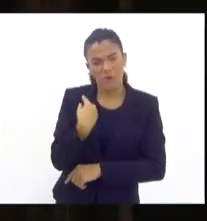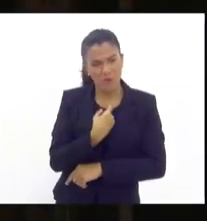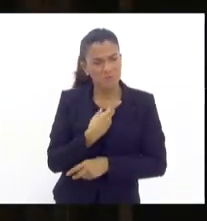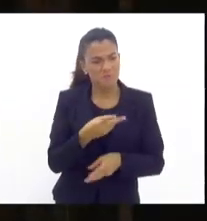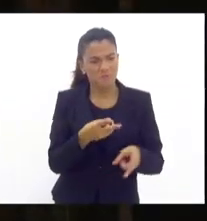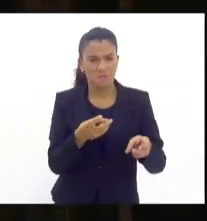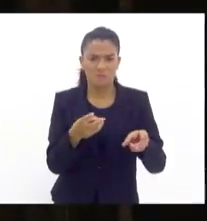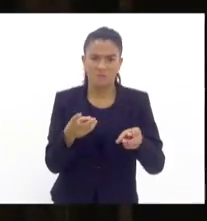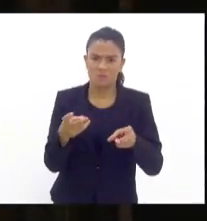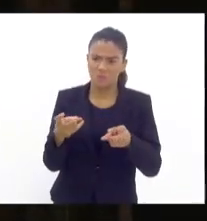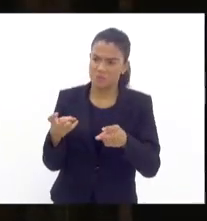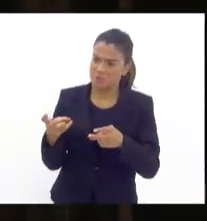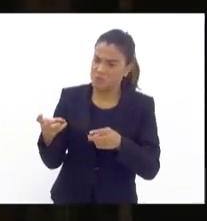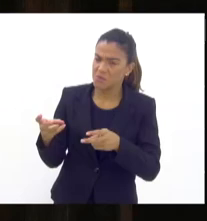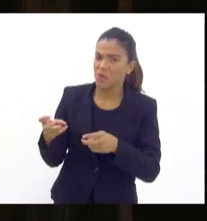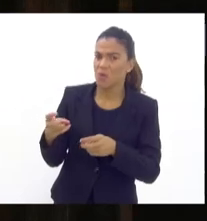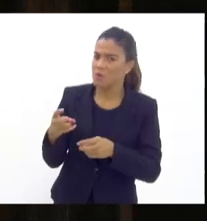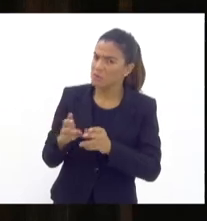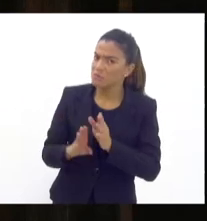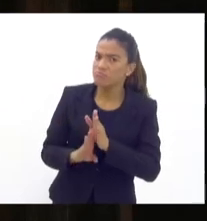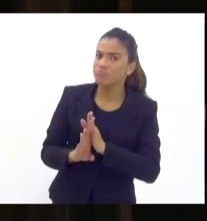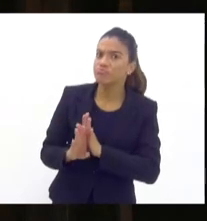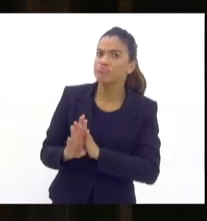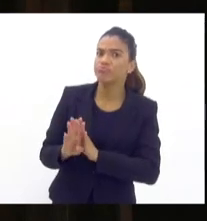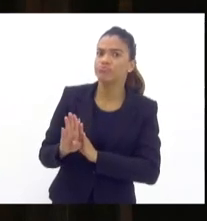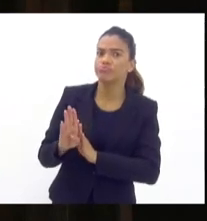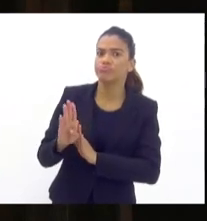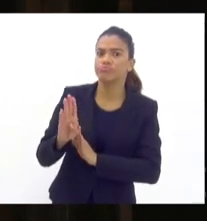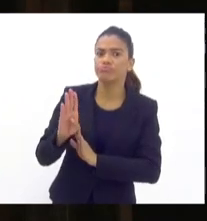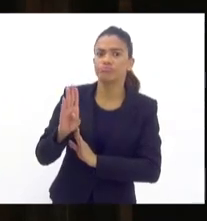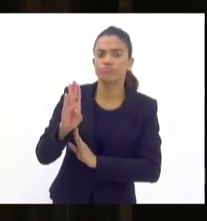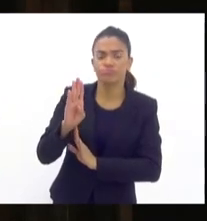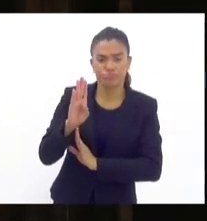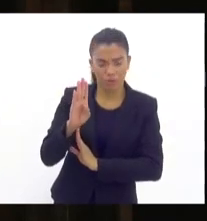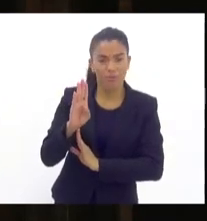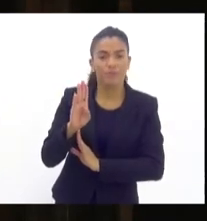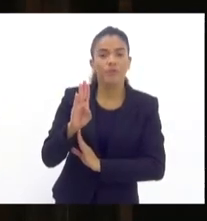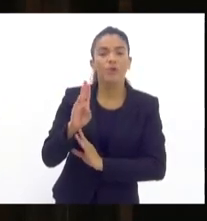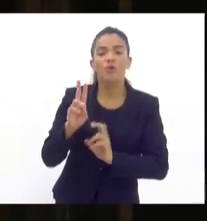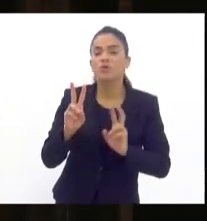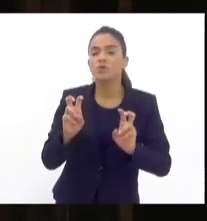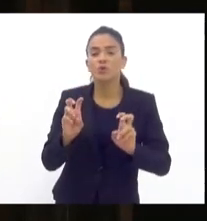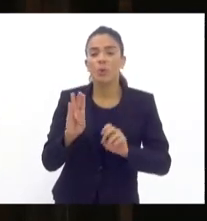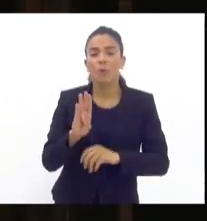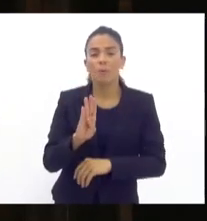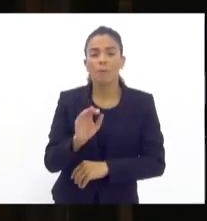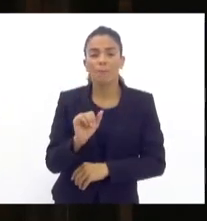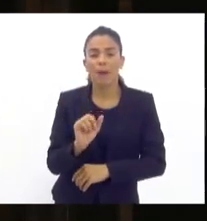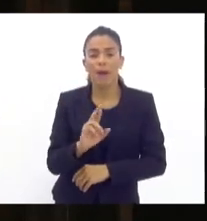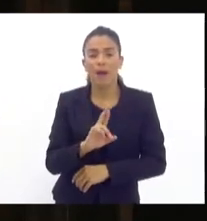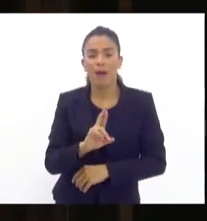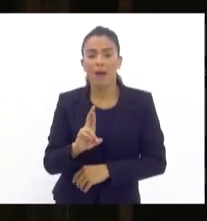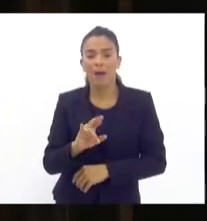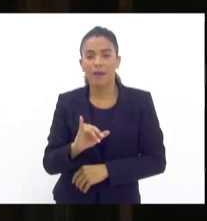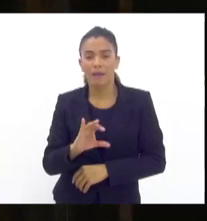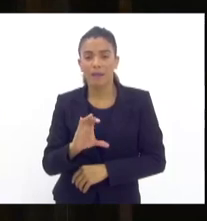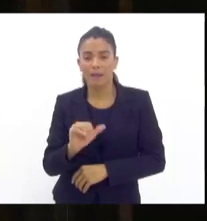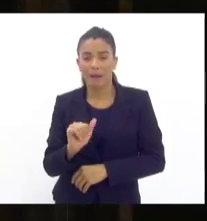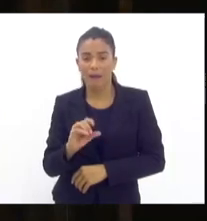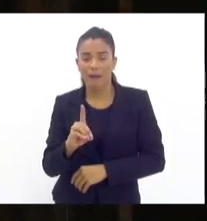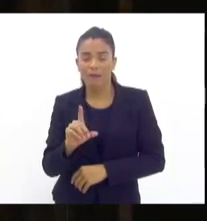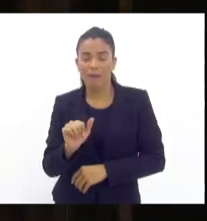realmente estava havendo um avanço muito grande em relação às barricadas, principalmente no Quitungo